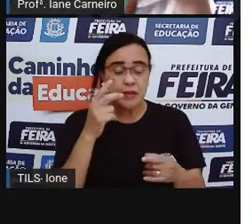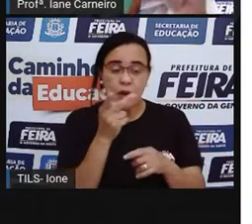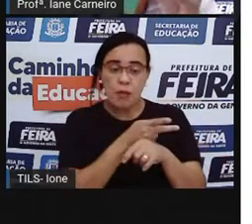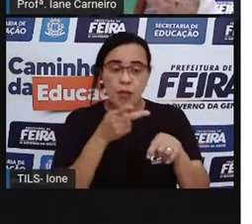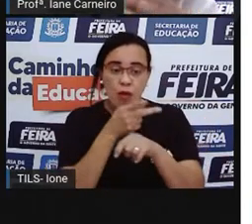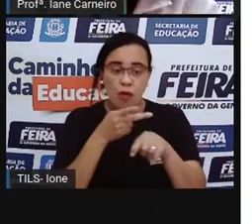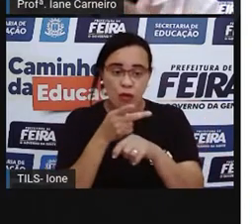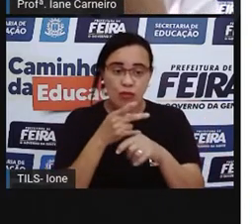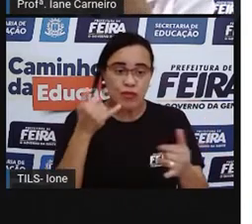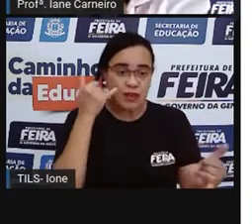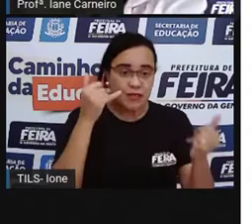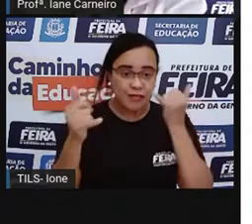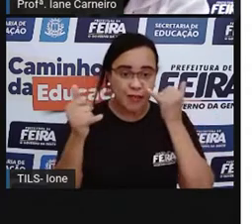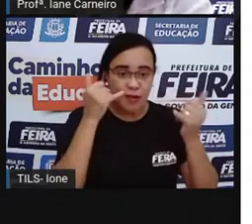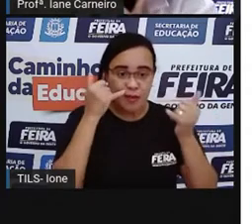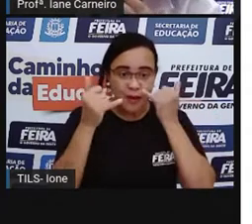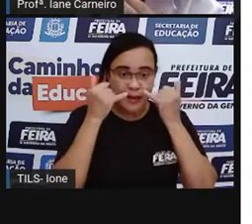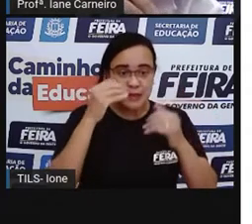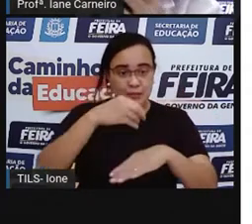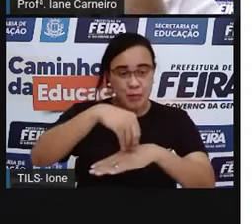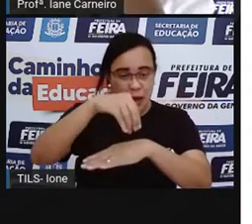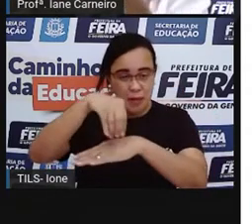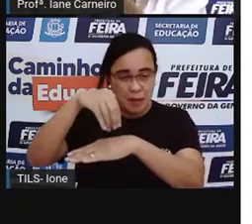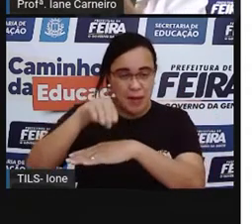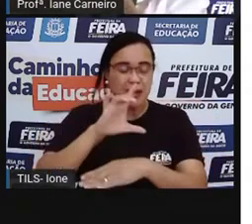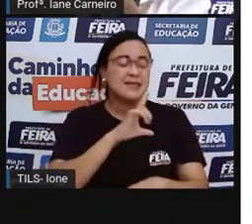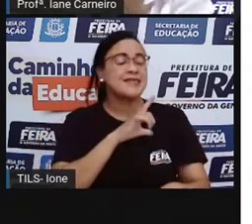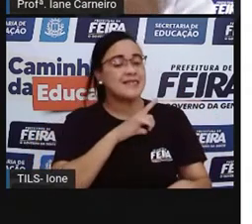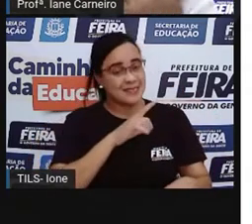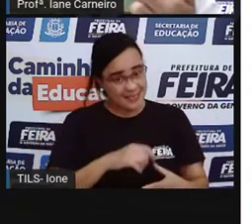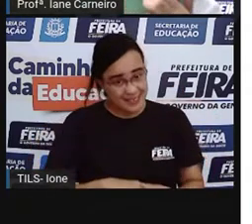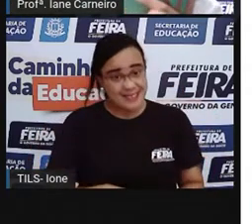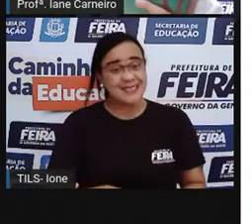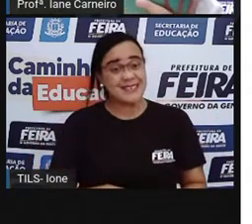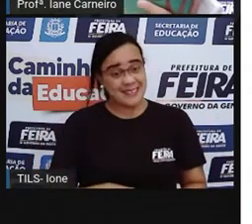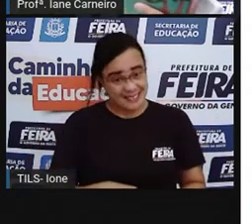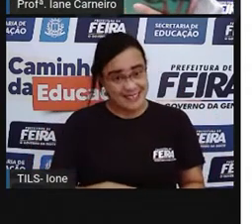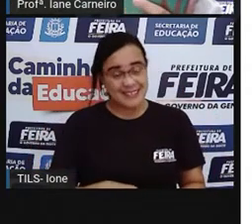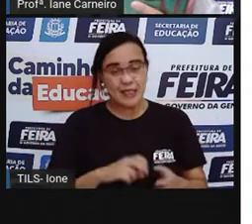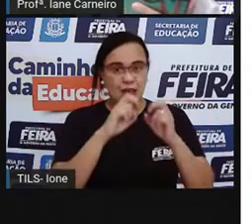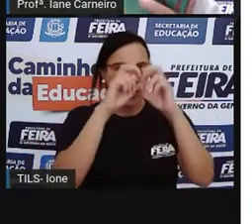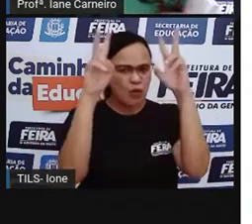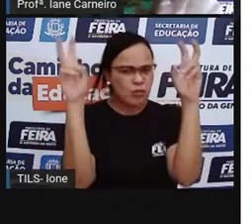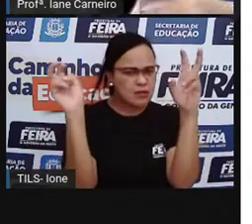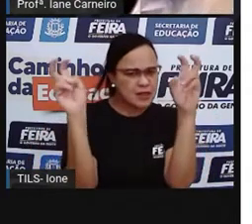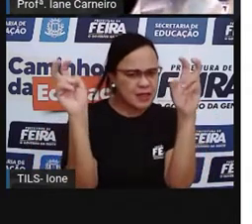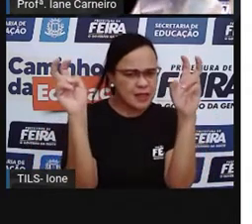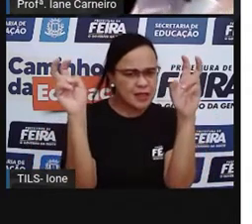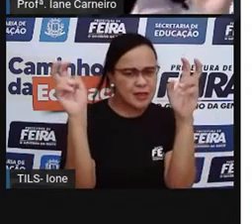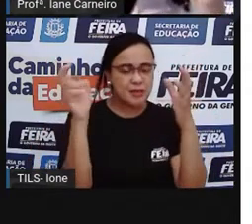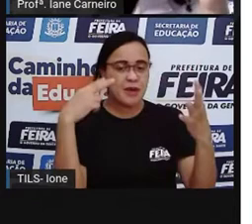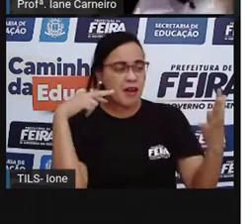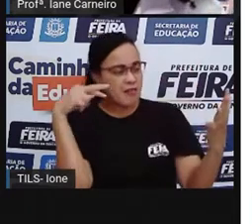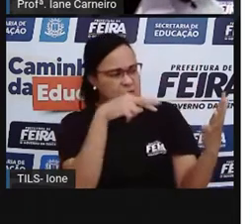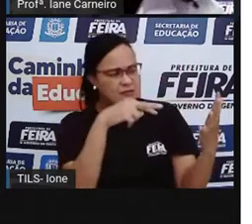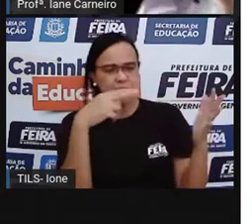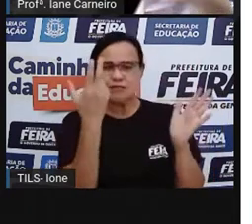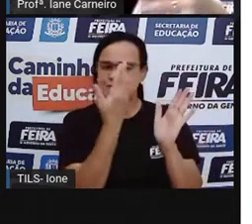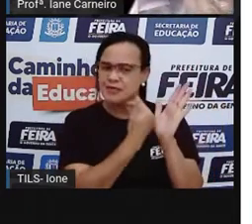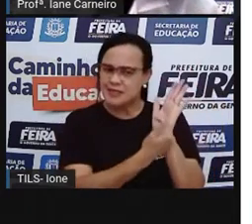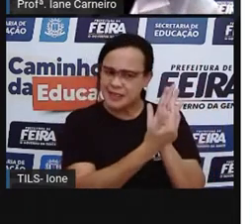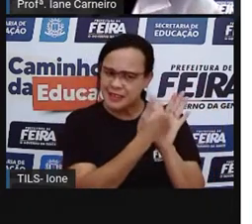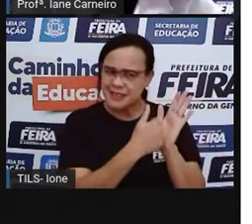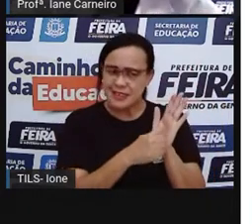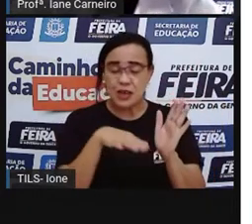você olha a capa, né? Se interessou pela capa, se interessou pelo título do livro e você quer saber um pouquinho